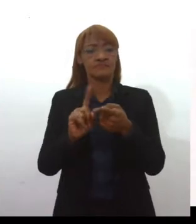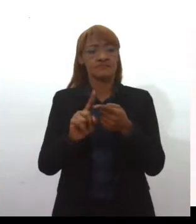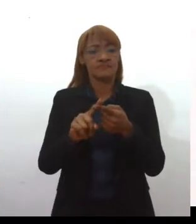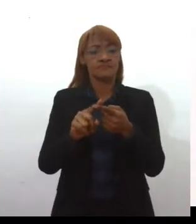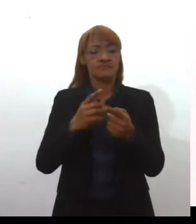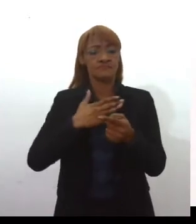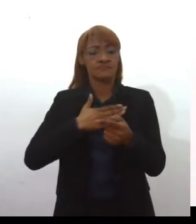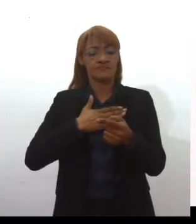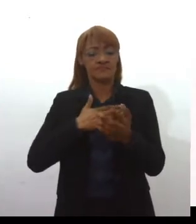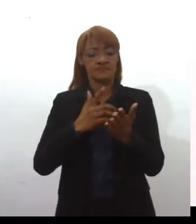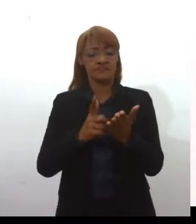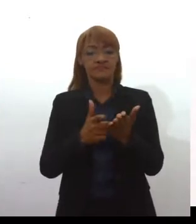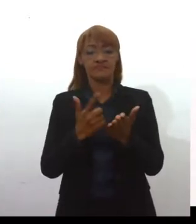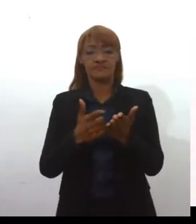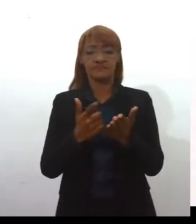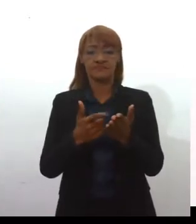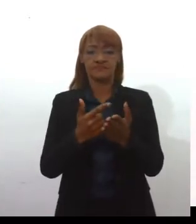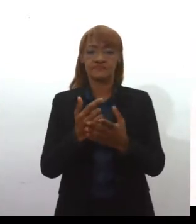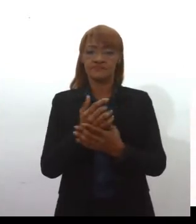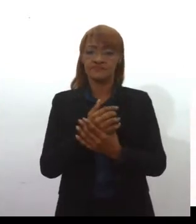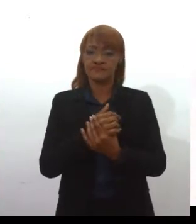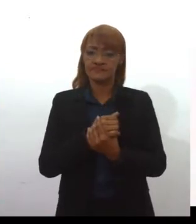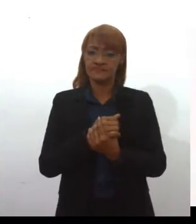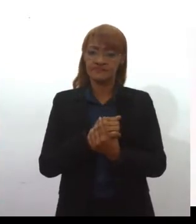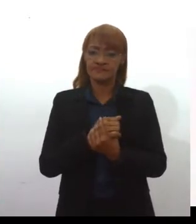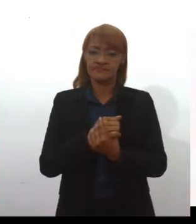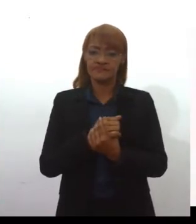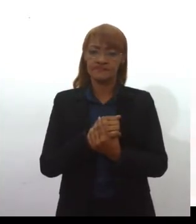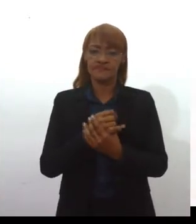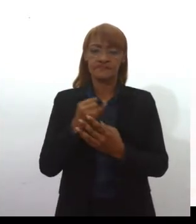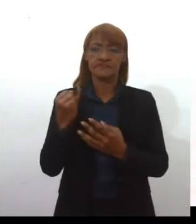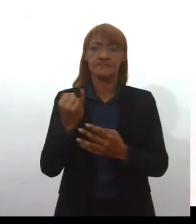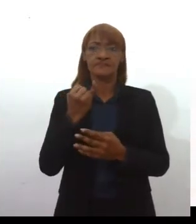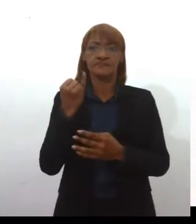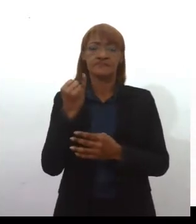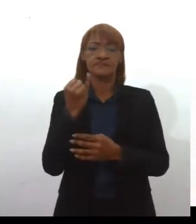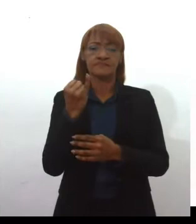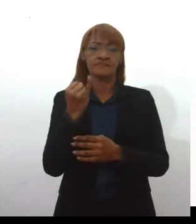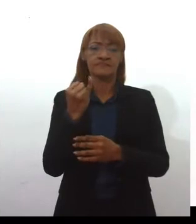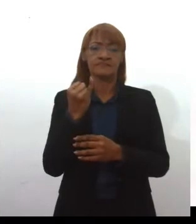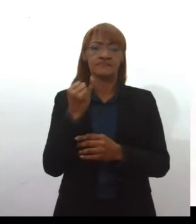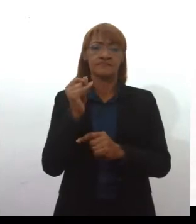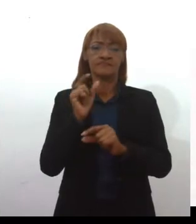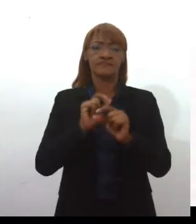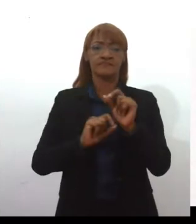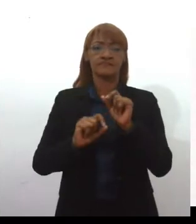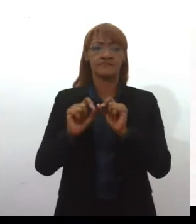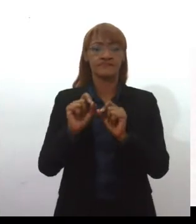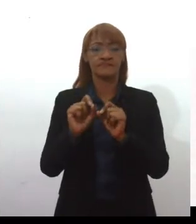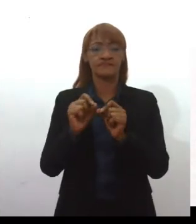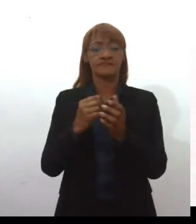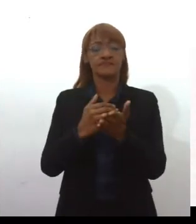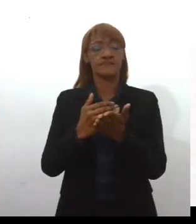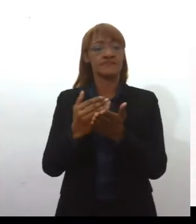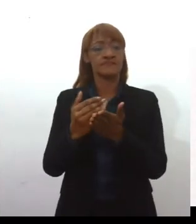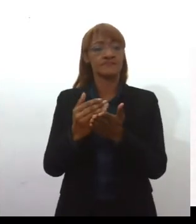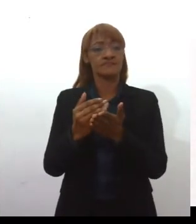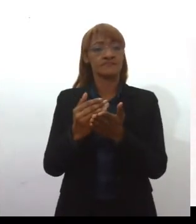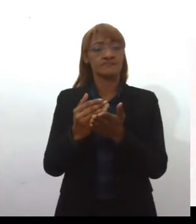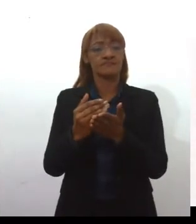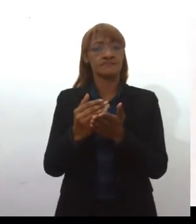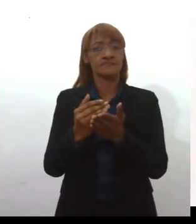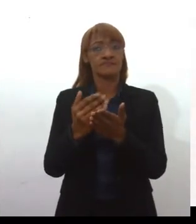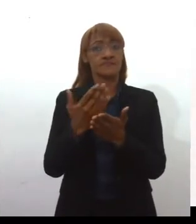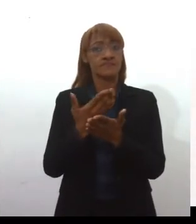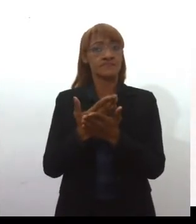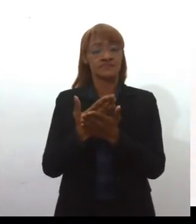É, acho importante dizer o seguinte, Antonieta ingressa na escola normal com 18 anos de idade,